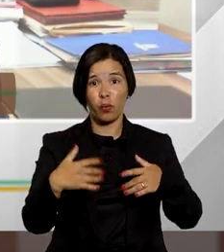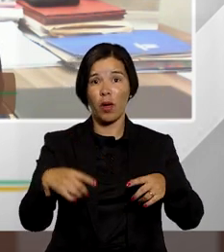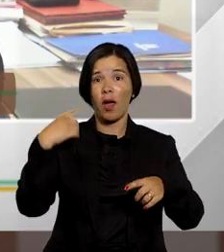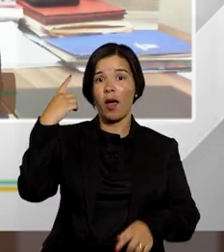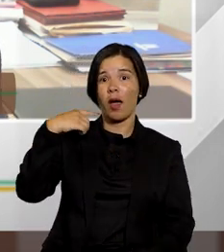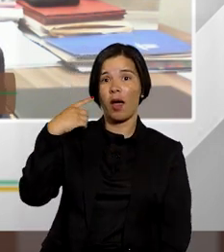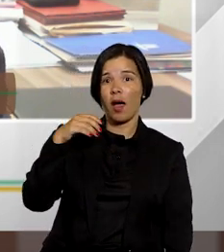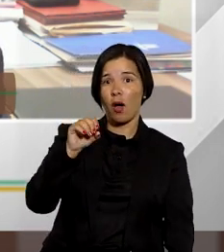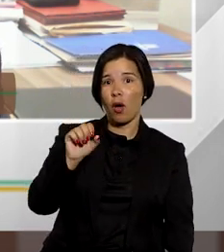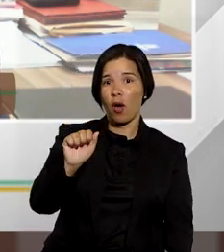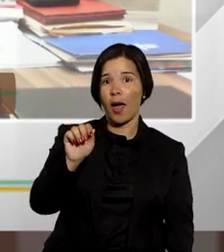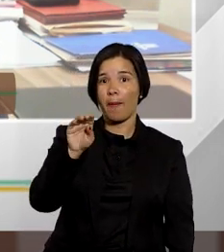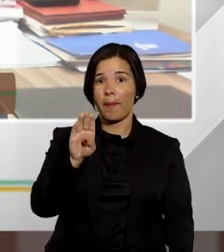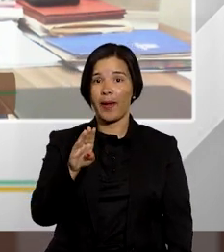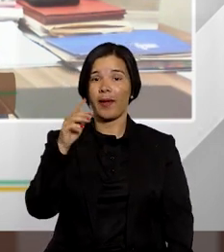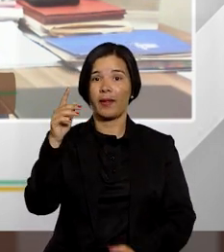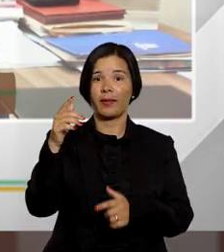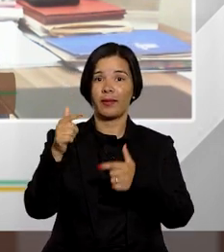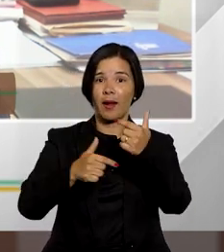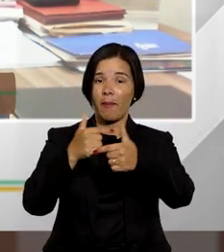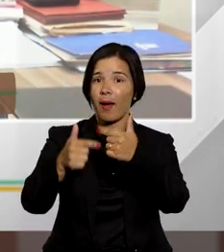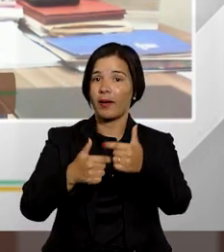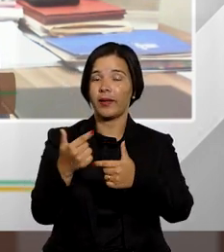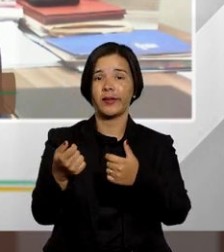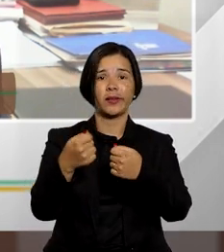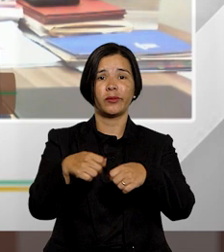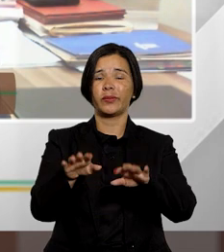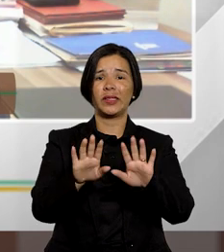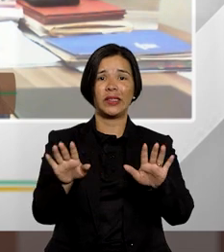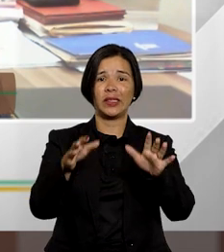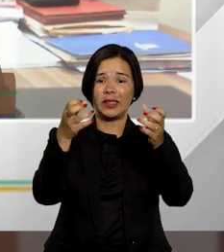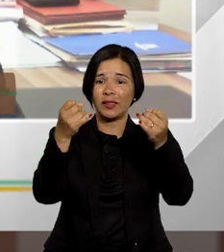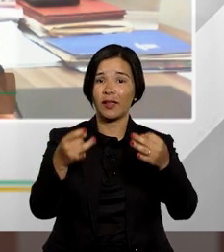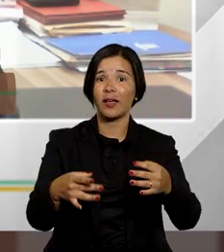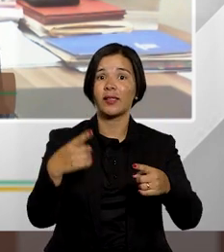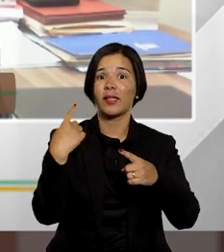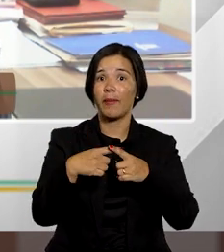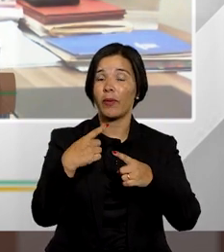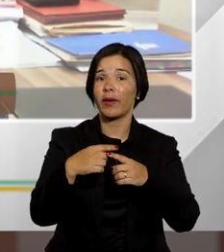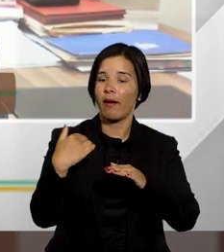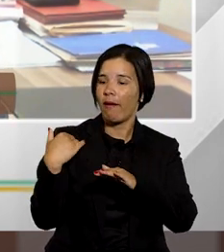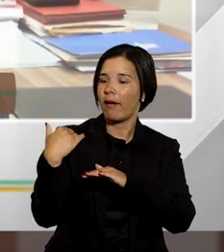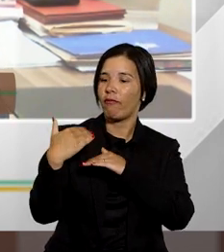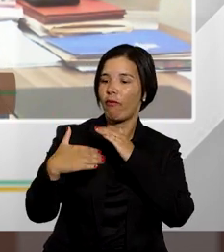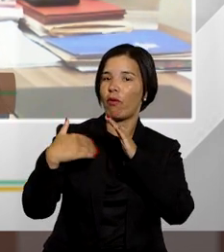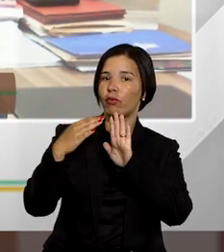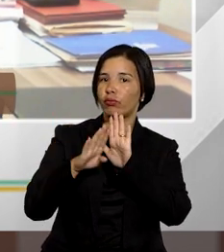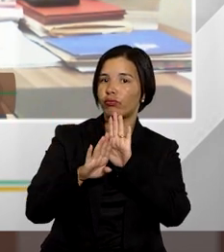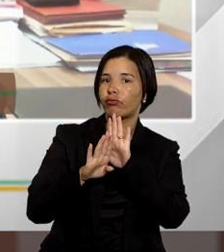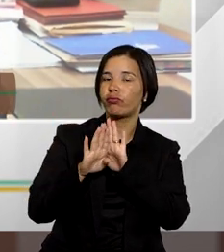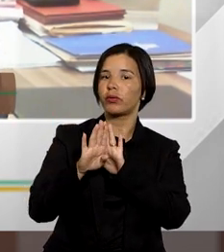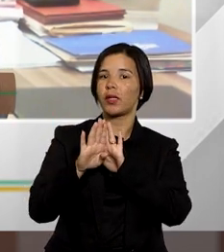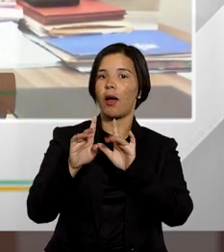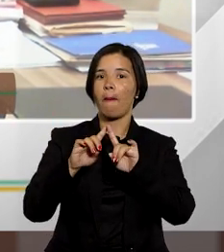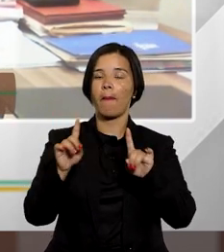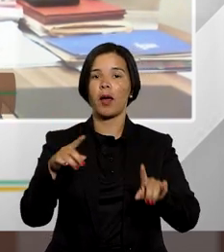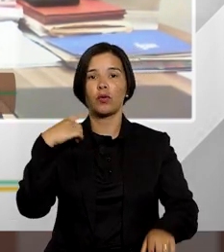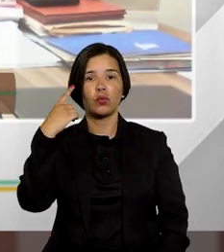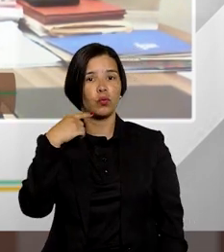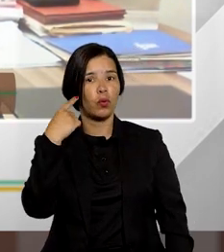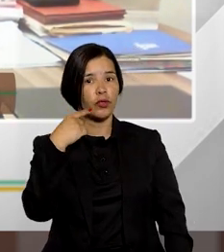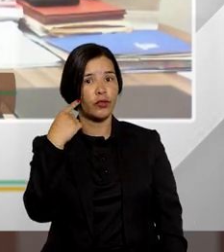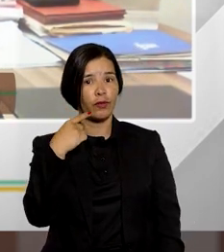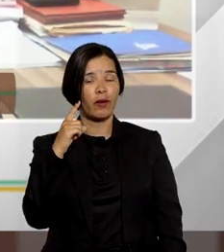advocacia trabalhista não não preciso nem mencionar que tem aí alguma evolução mas o